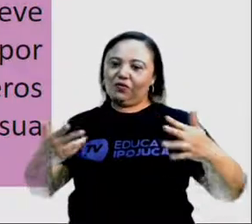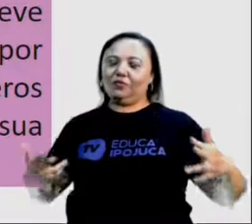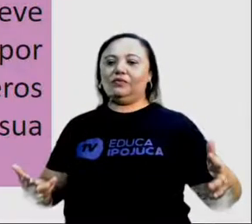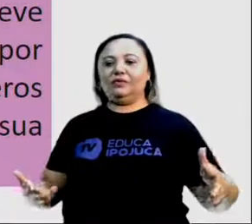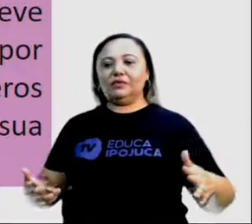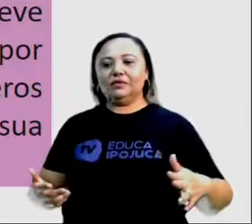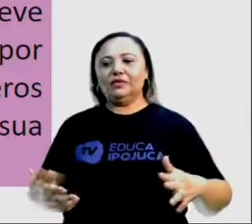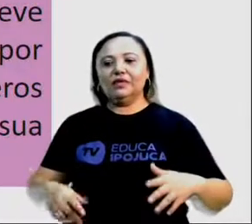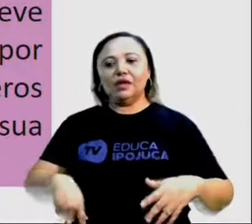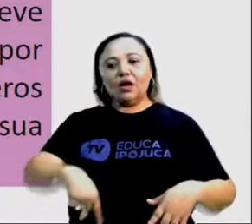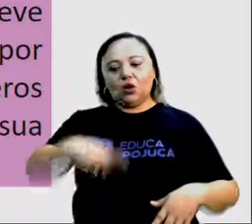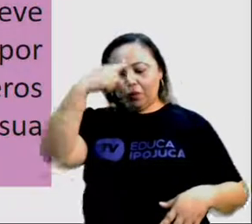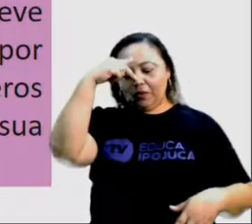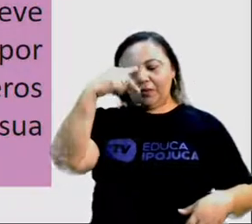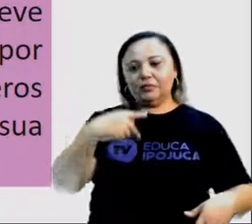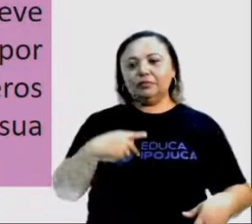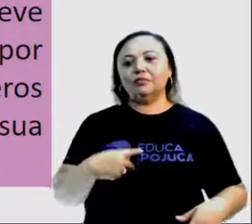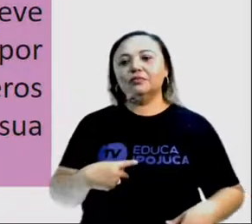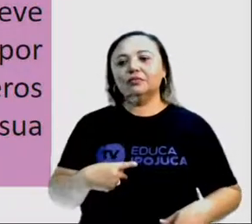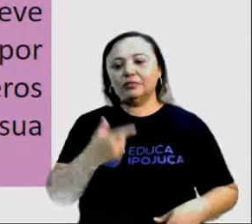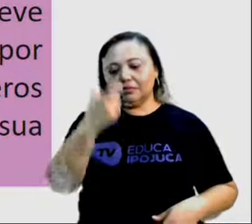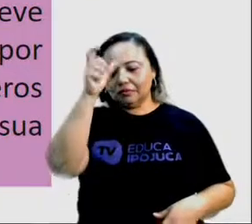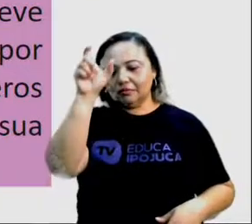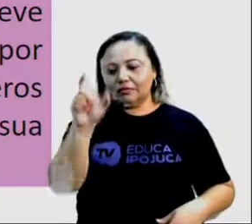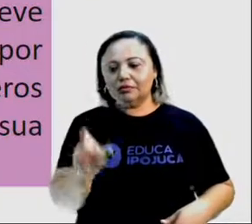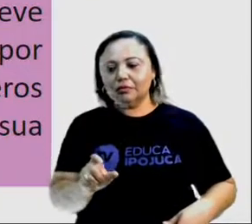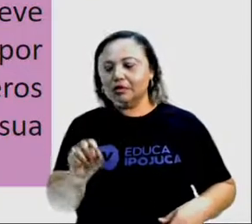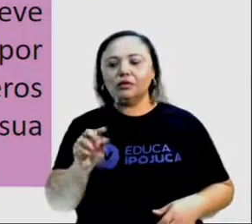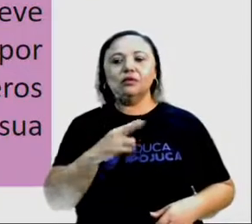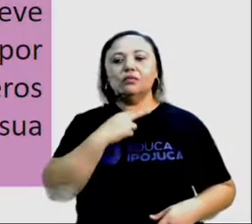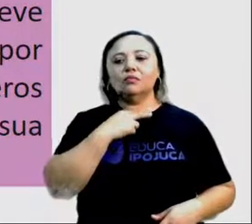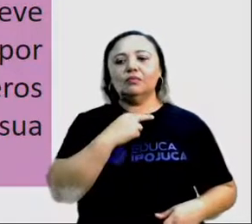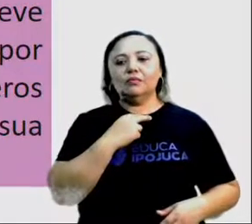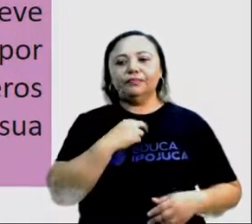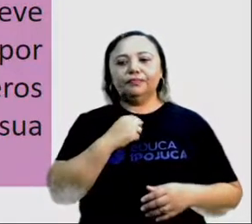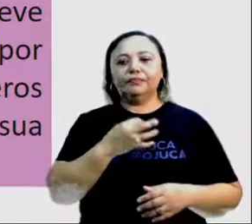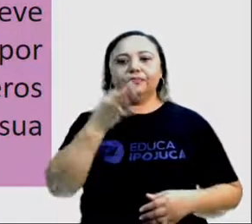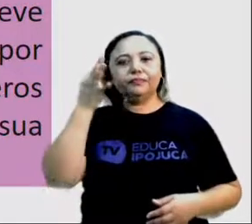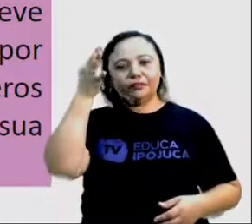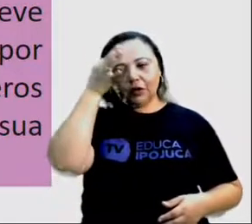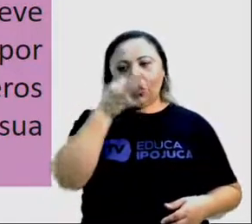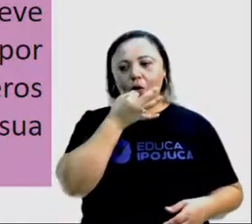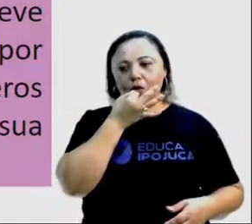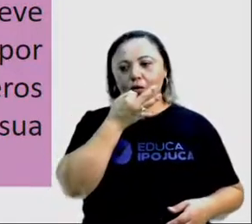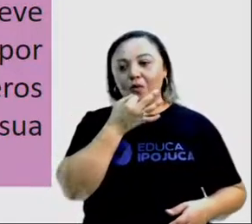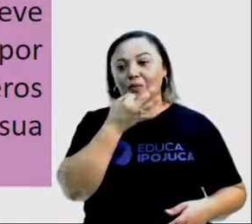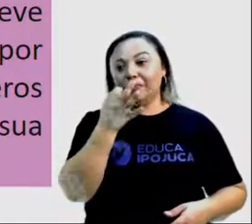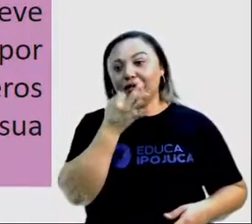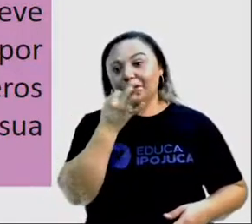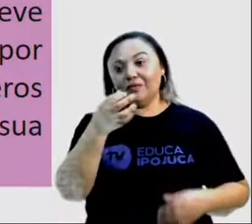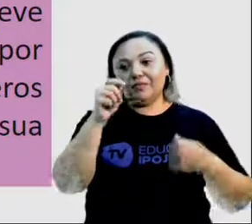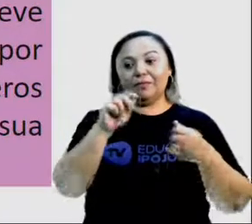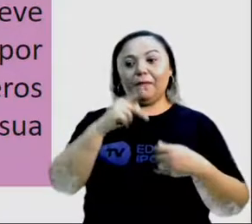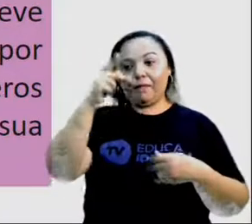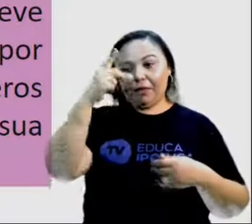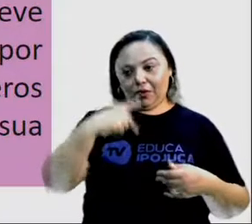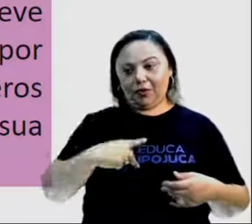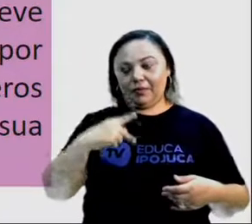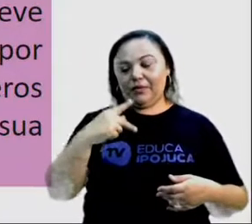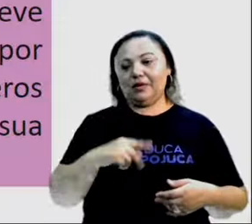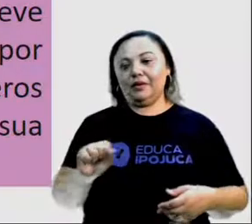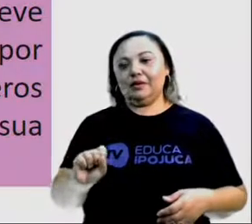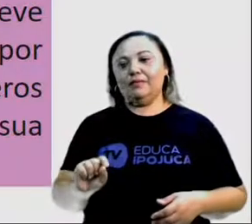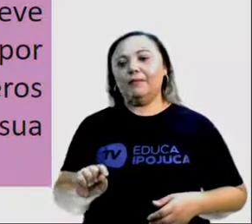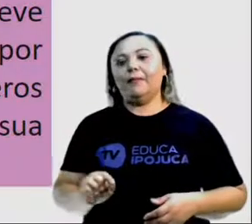jornalista. No entanto, alguns gêneros jornalísticos podem trazer traços de parcialidade em sua composição.